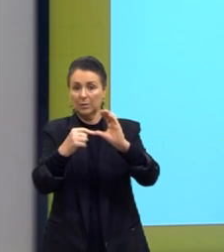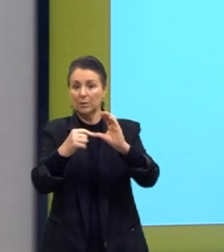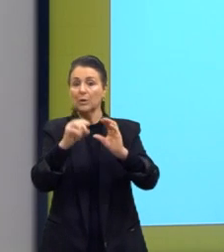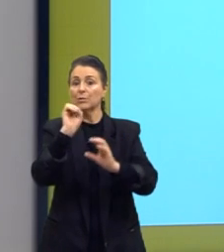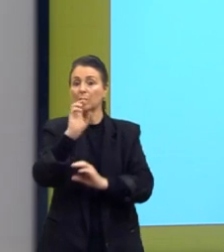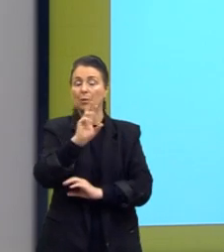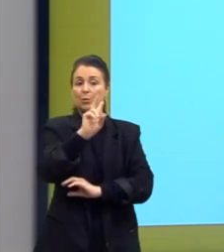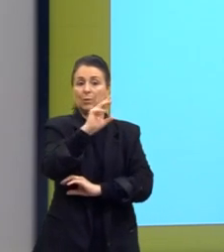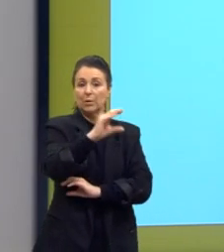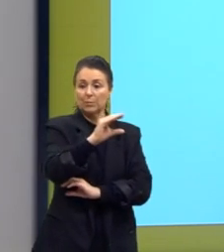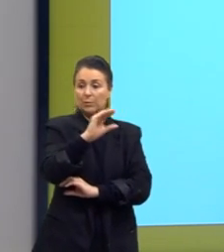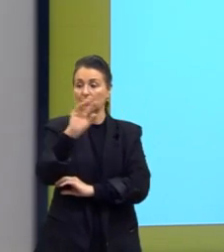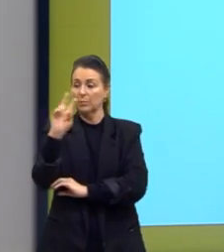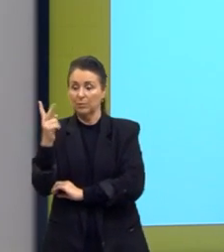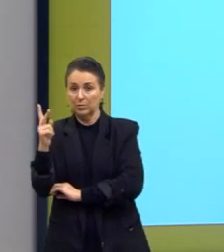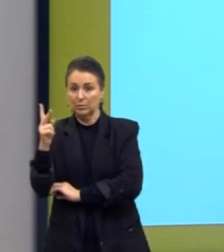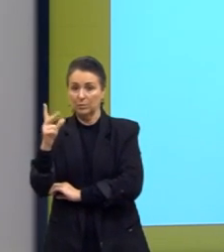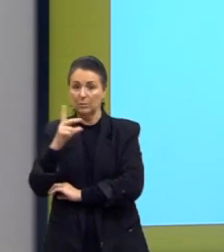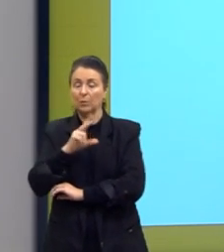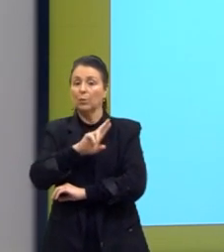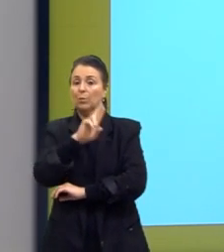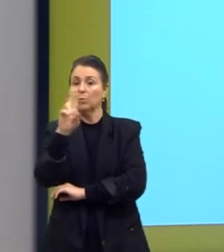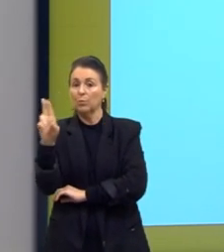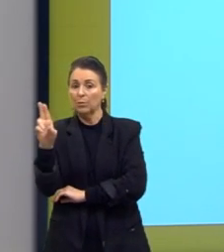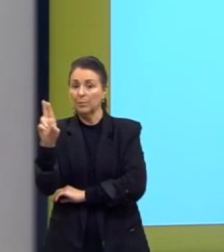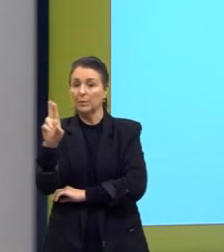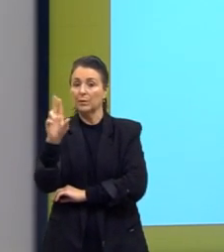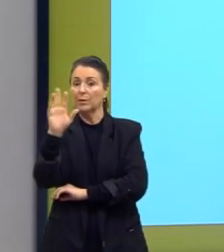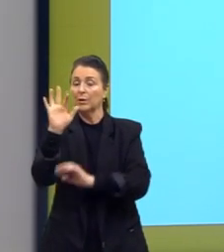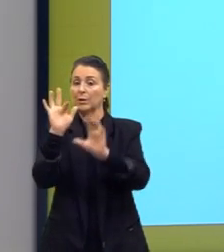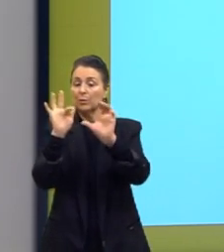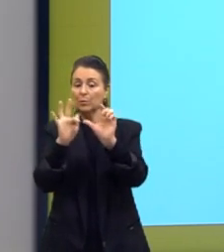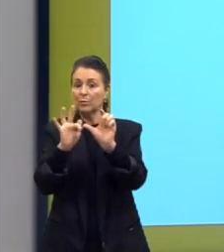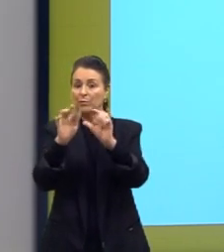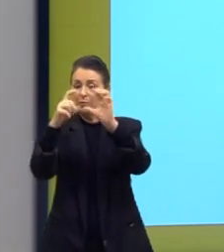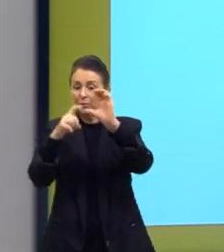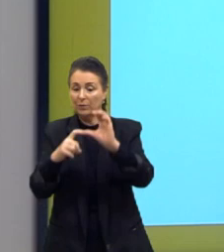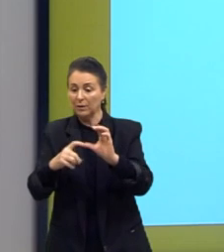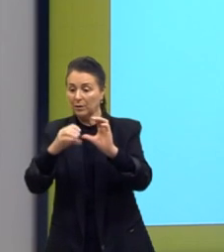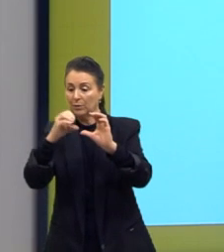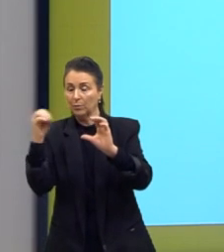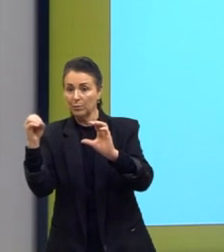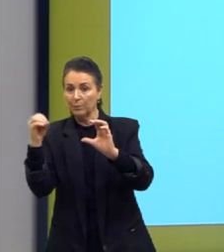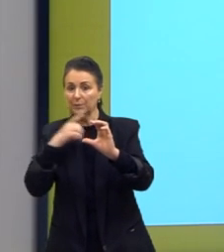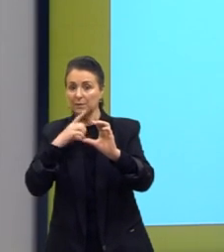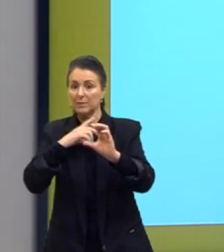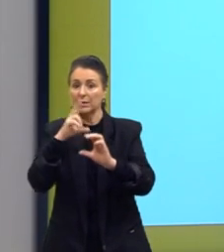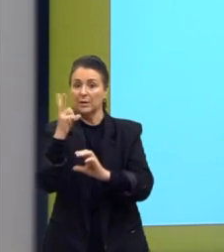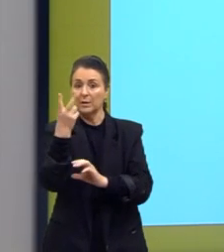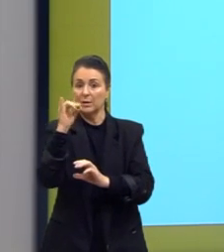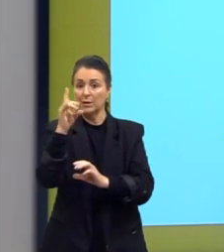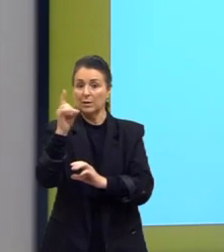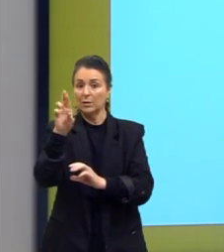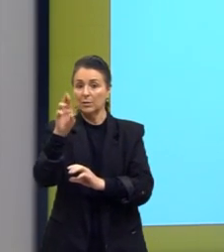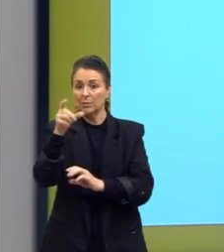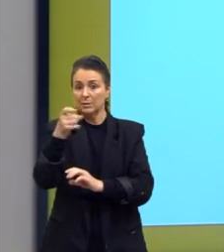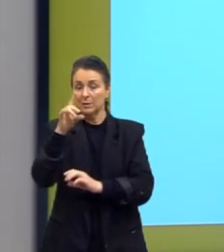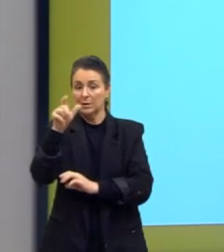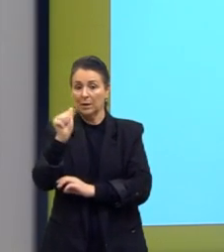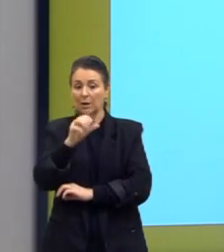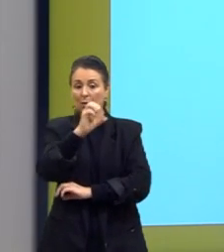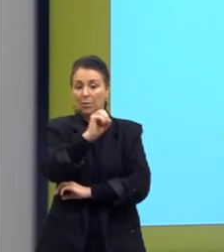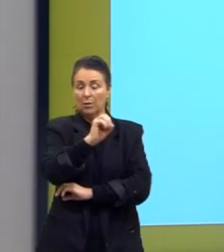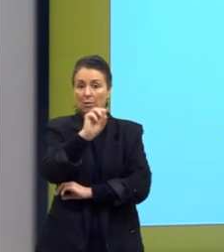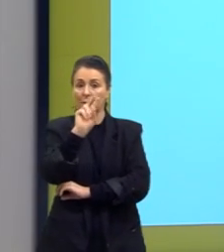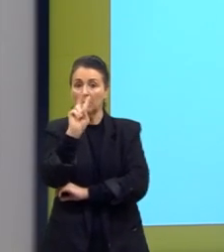hidrogênio, eu termino a minha nomenclatura com O. Se eu tenho a presença de uma hidroxila, que é o OH, e nessa